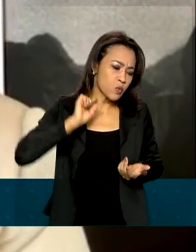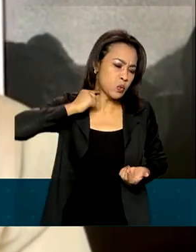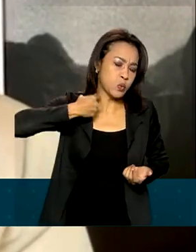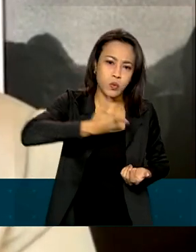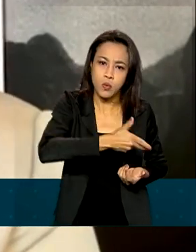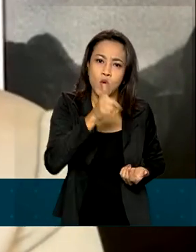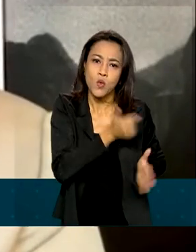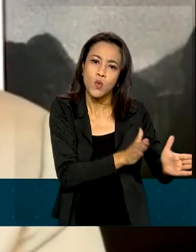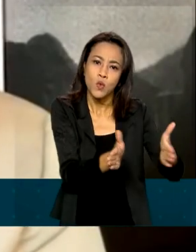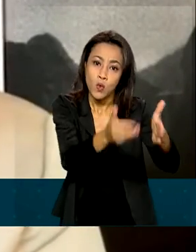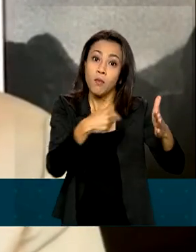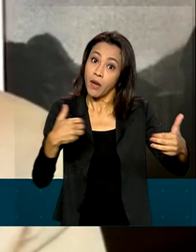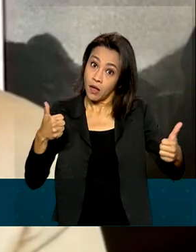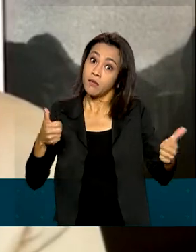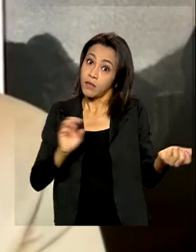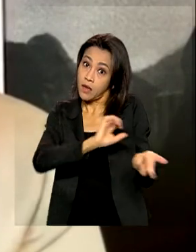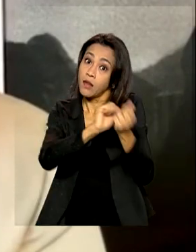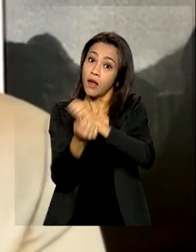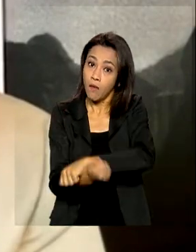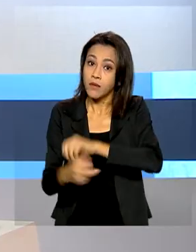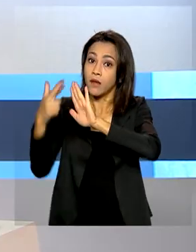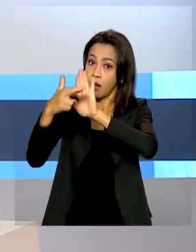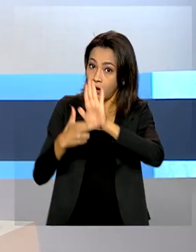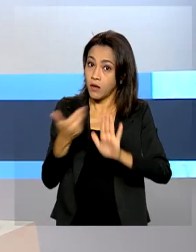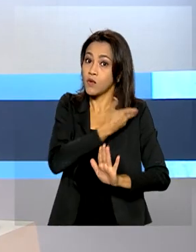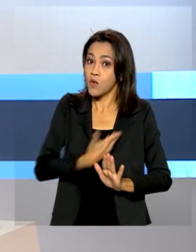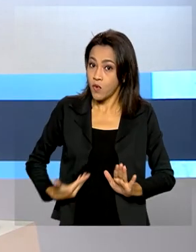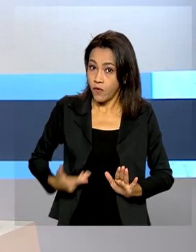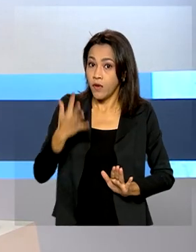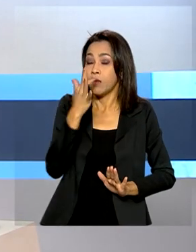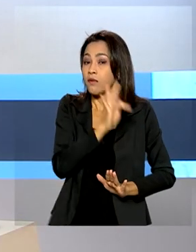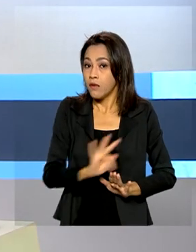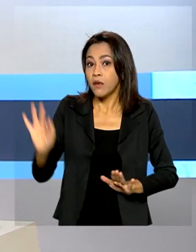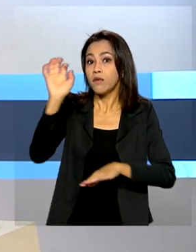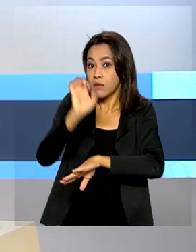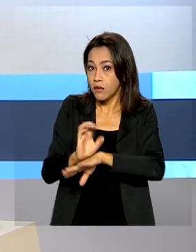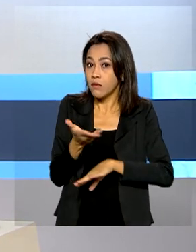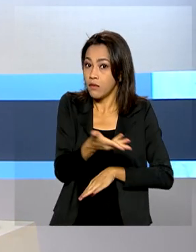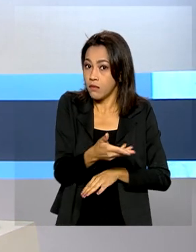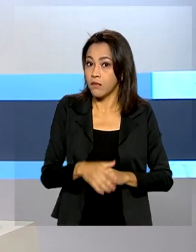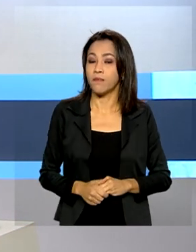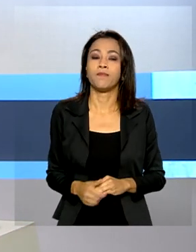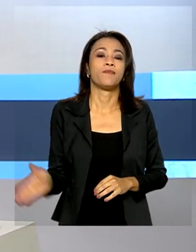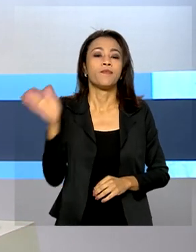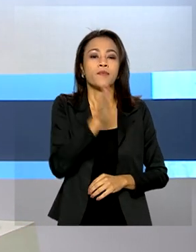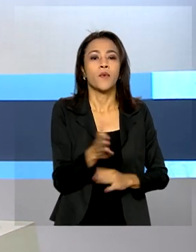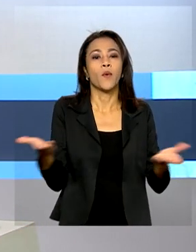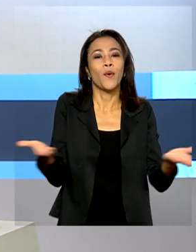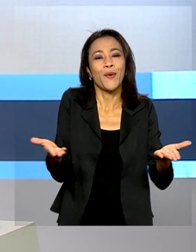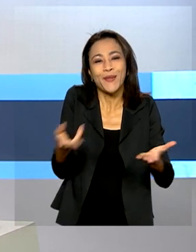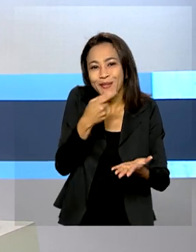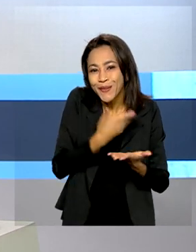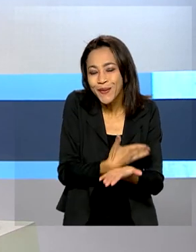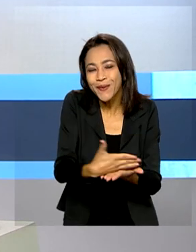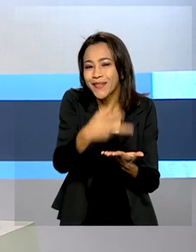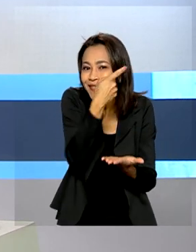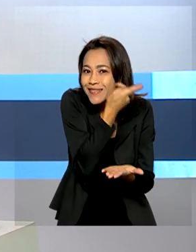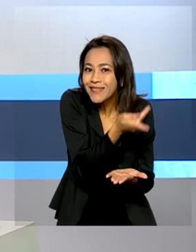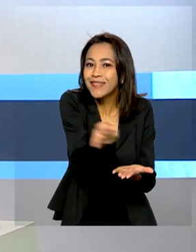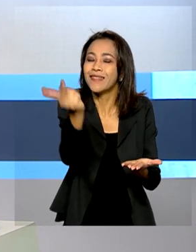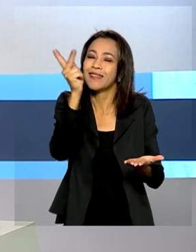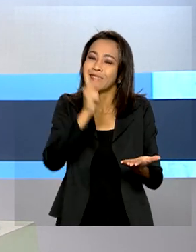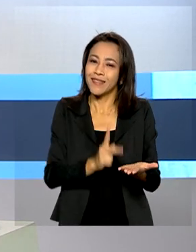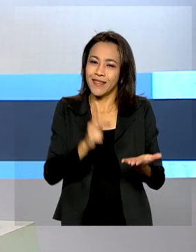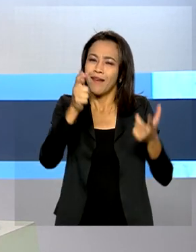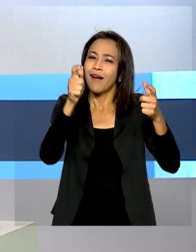governo federal, municipal e estadual. E começa hoje a visitação pública do coração de Dom Pedro no